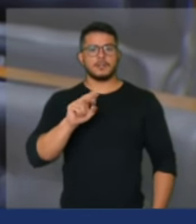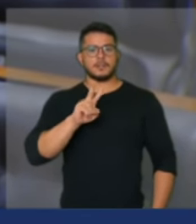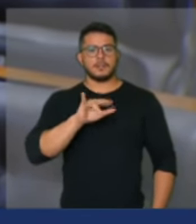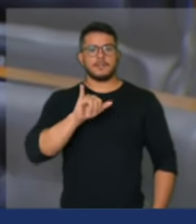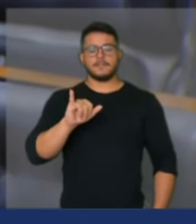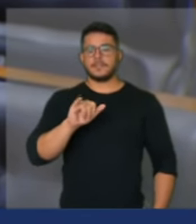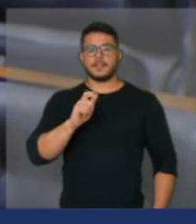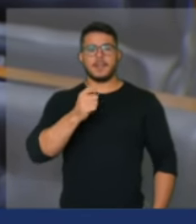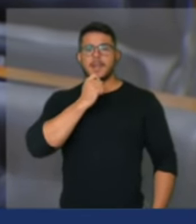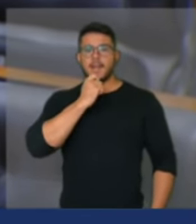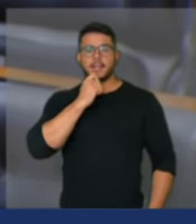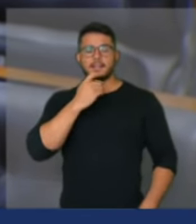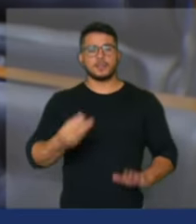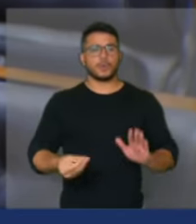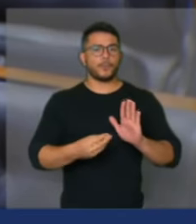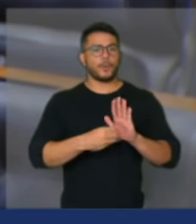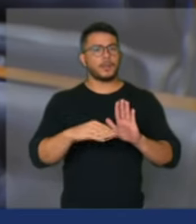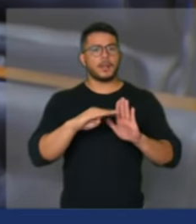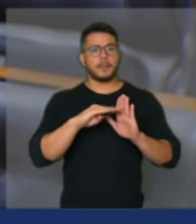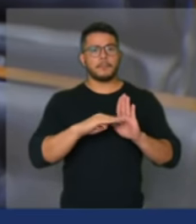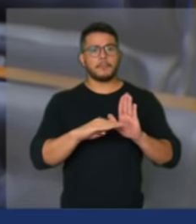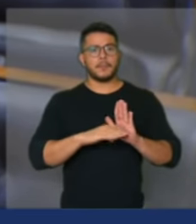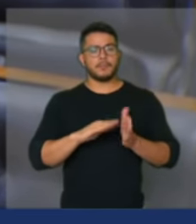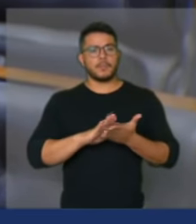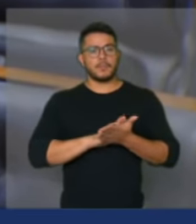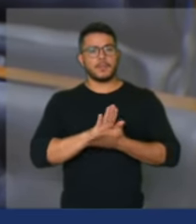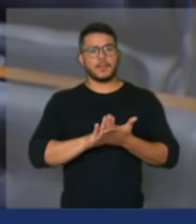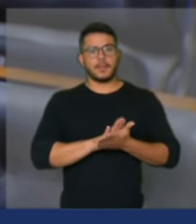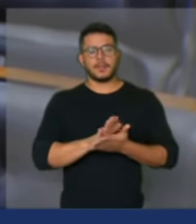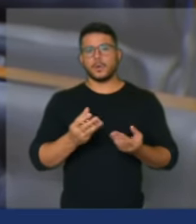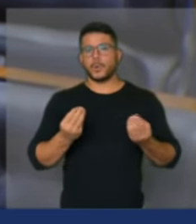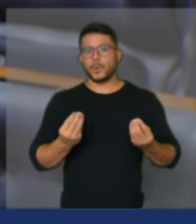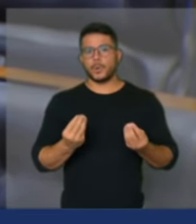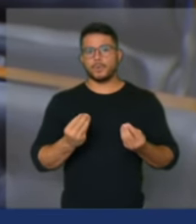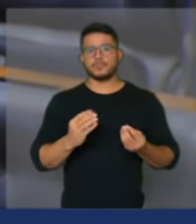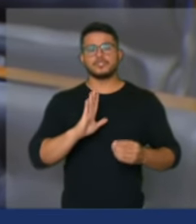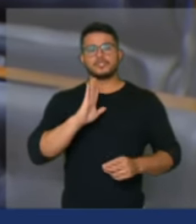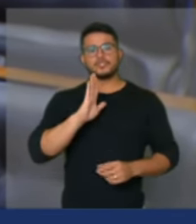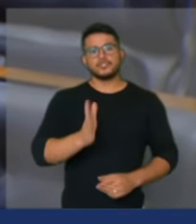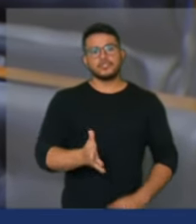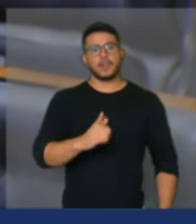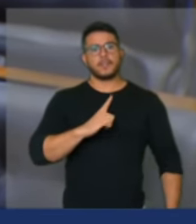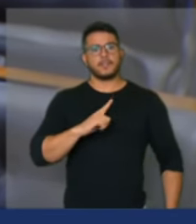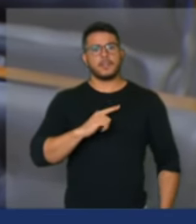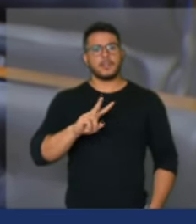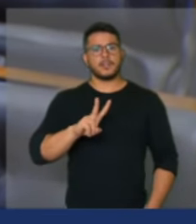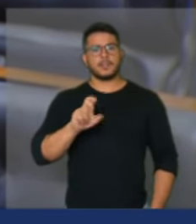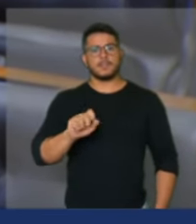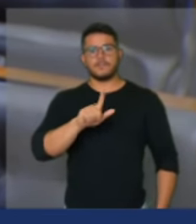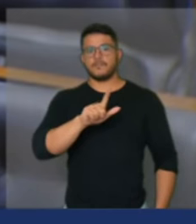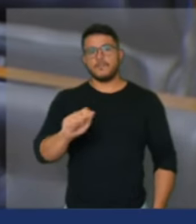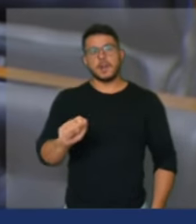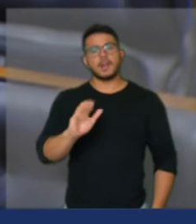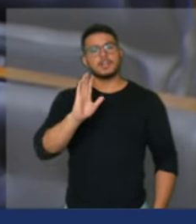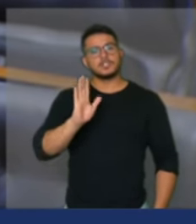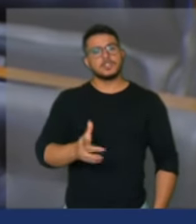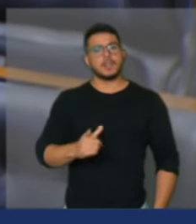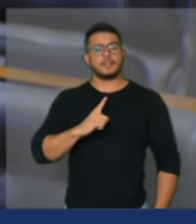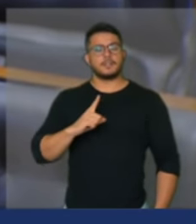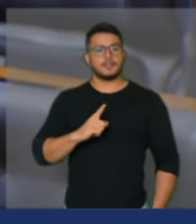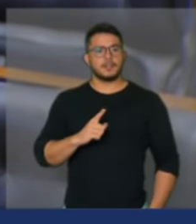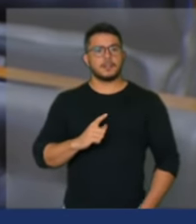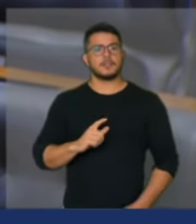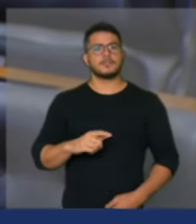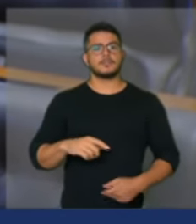pauta isso é um absurdo a vaga abriu é constitucional cabe ao